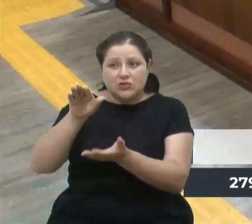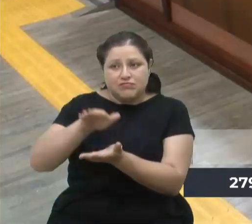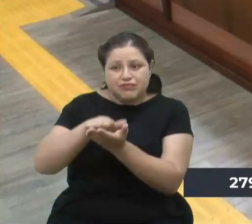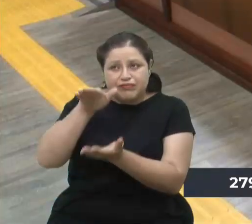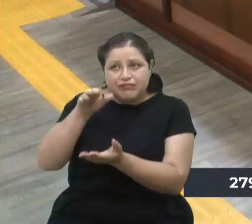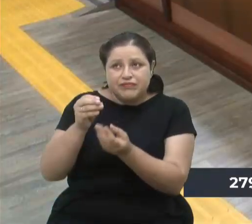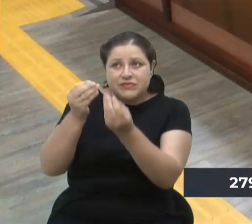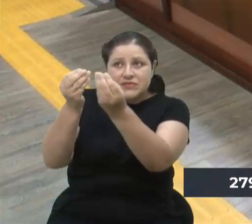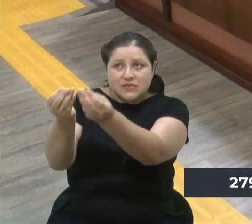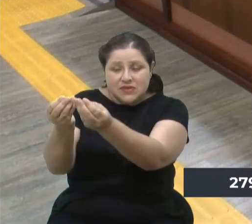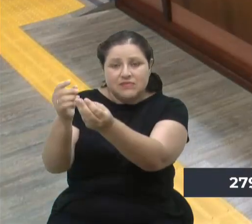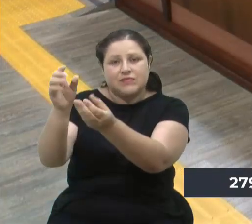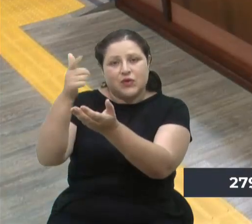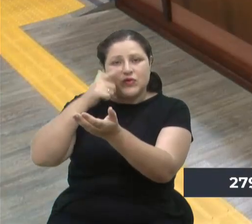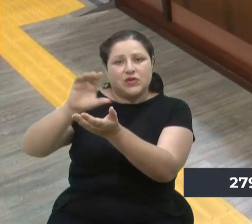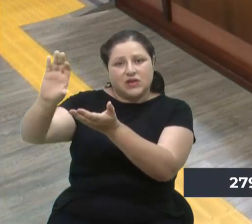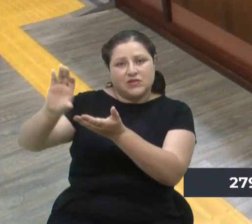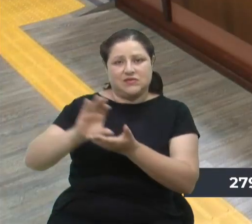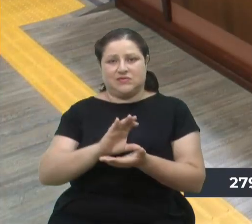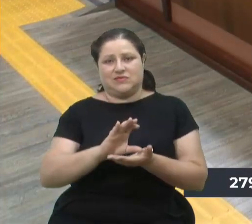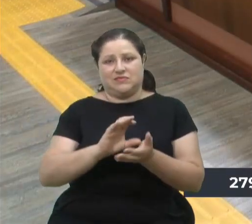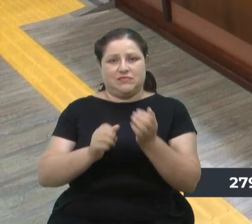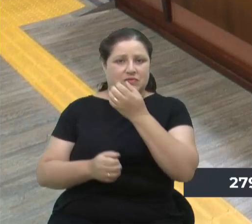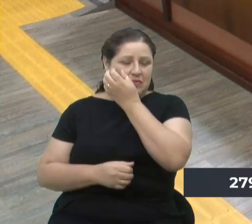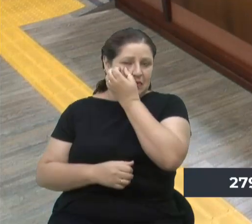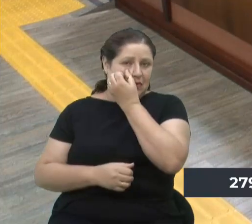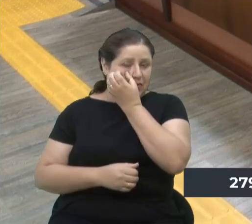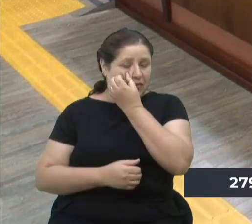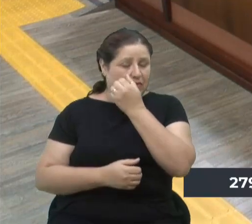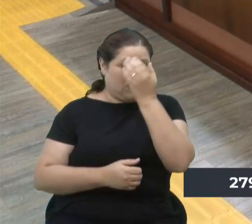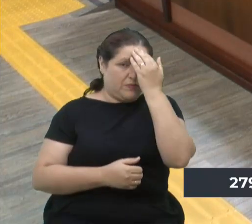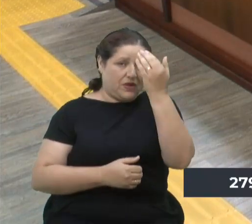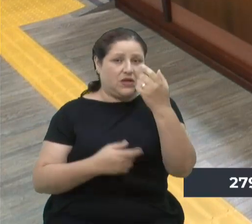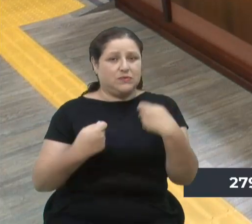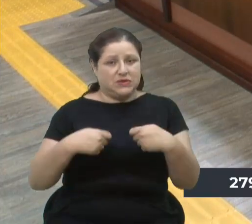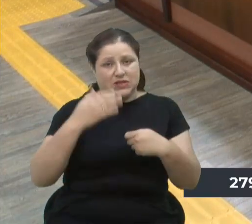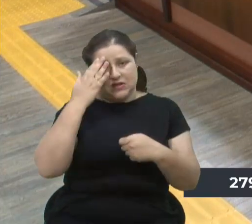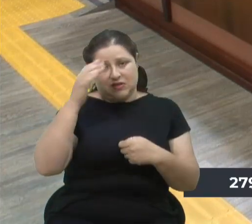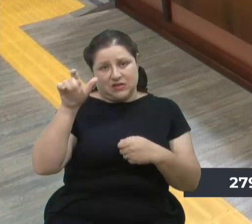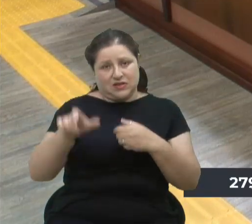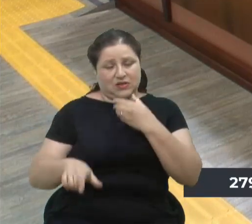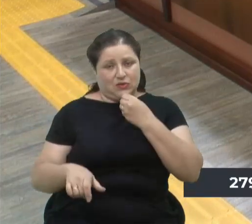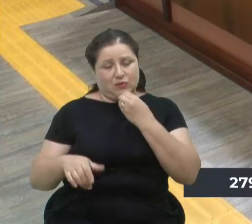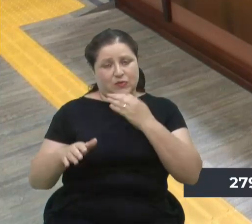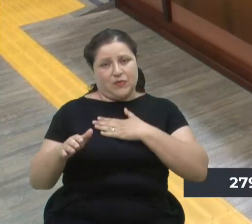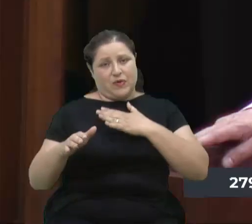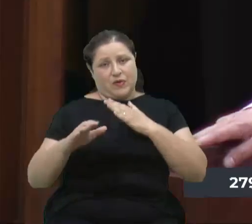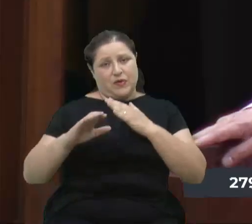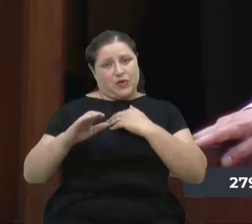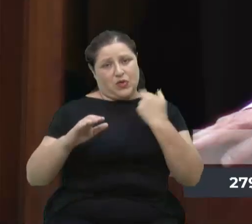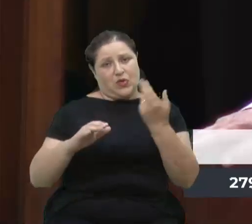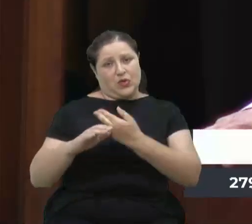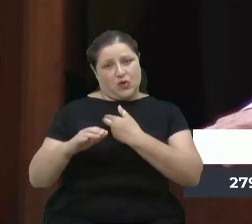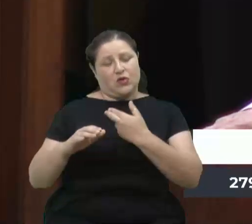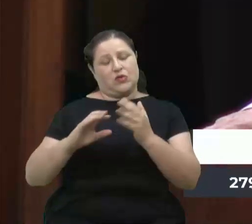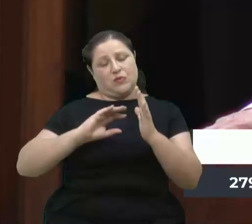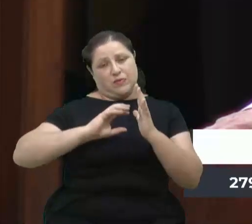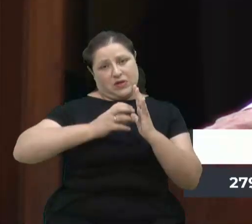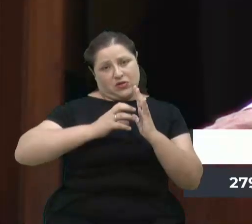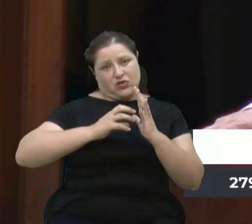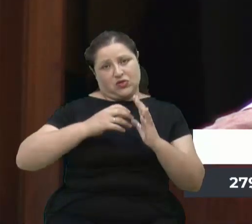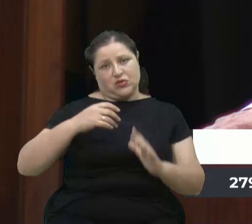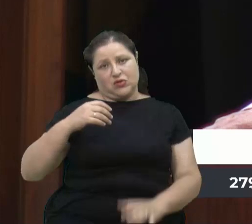Obrigado, vereador Zanquin, e a gente tem que agradecer muito ao Marcel, que é do nosso partido, quando vem uma emenda também,